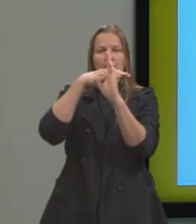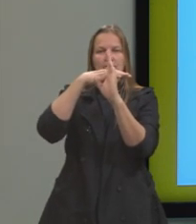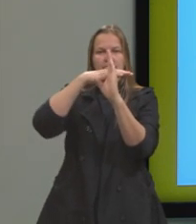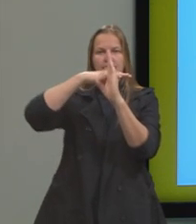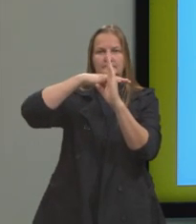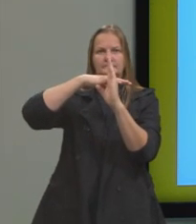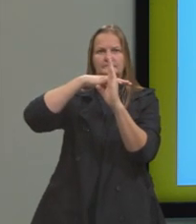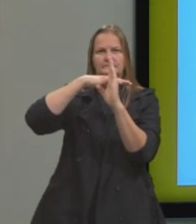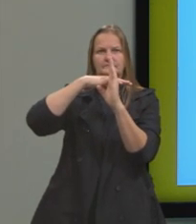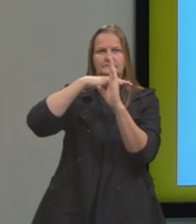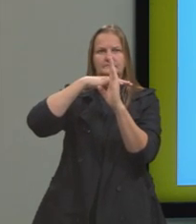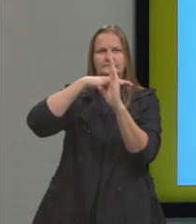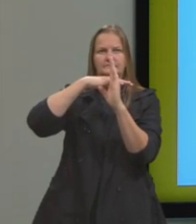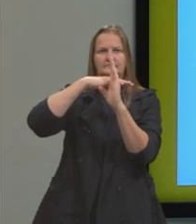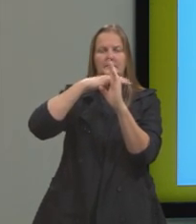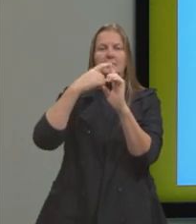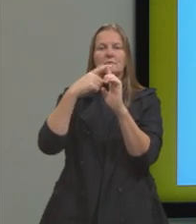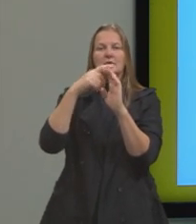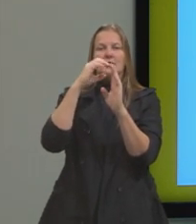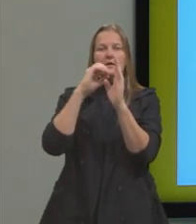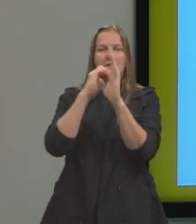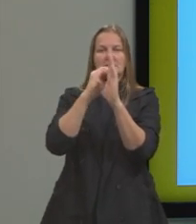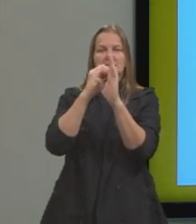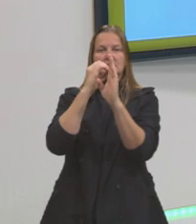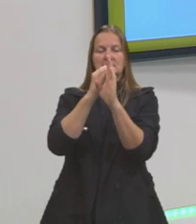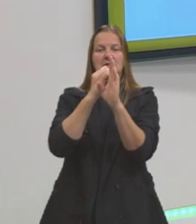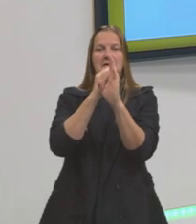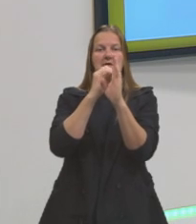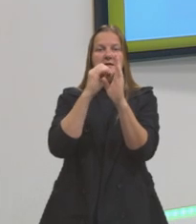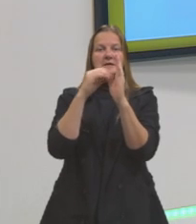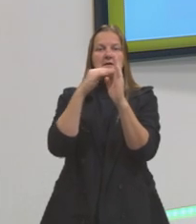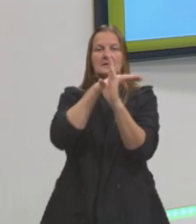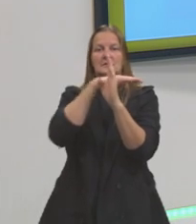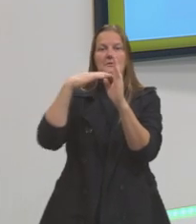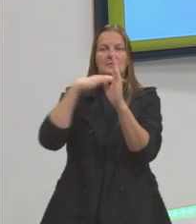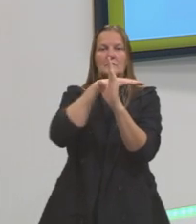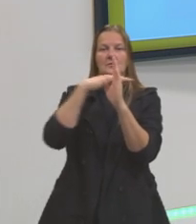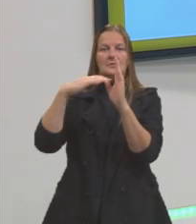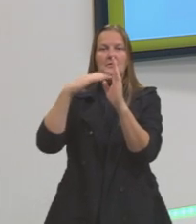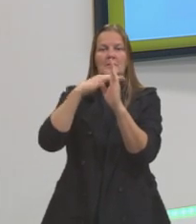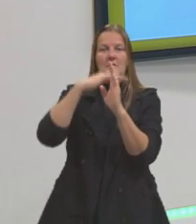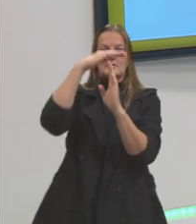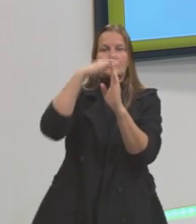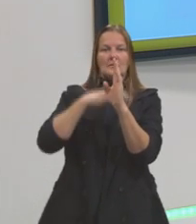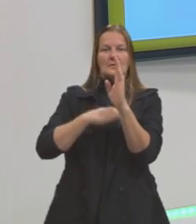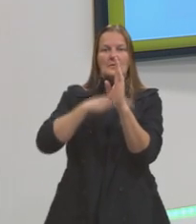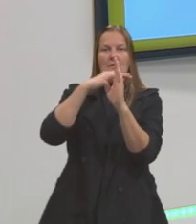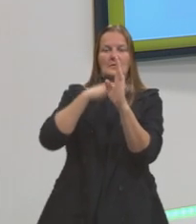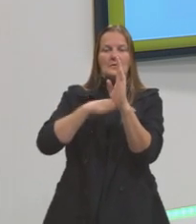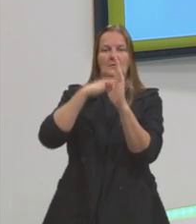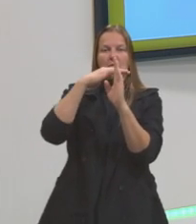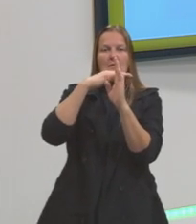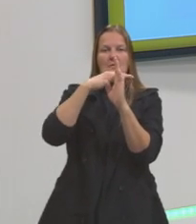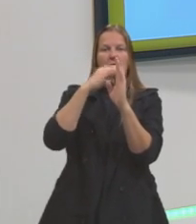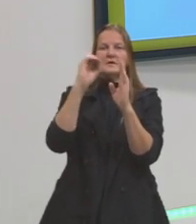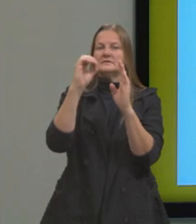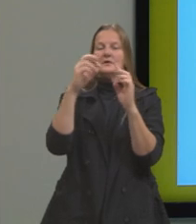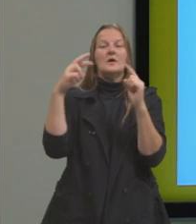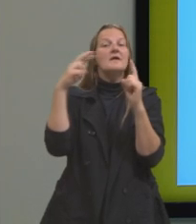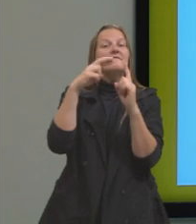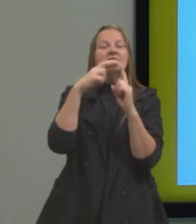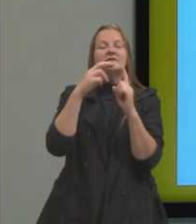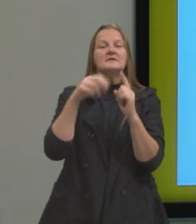Zero, zero, porque tanto o sistema referencial, ou seja, a referência para X, quanto para